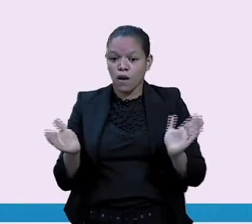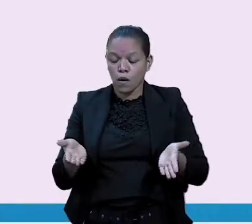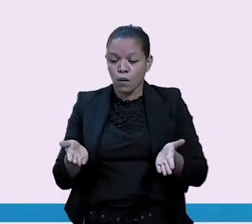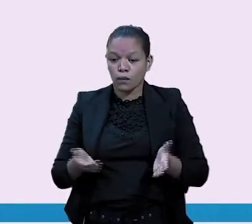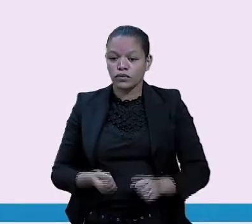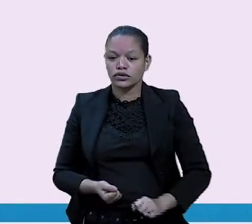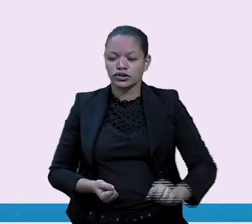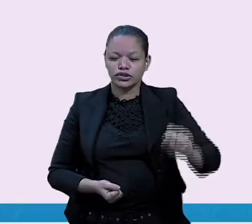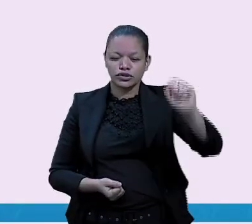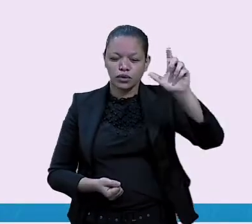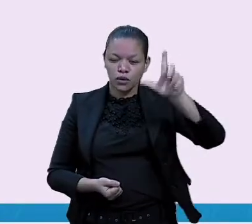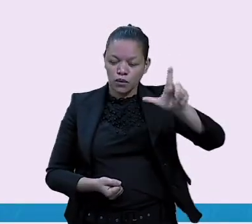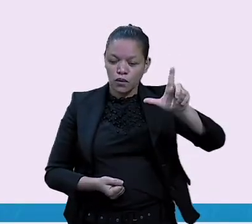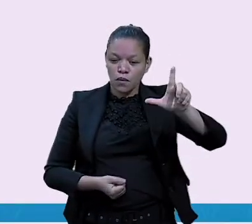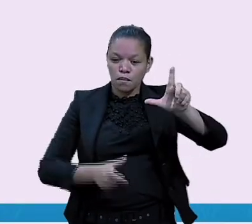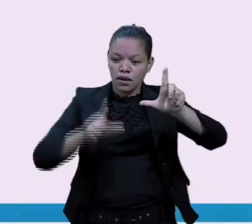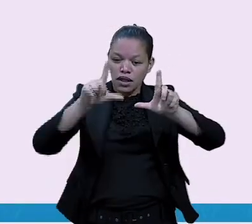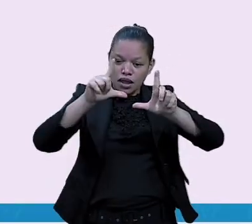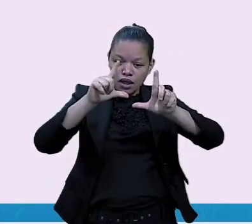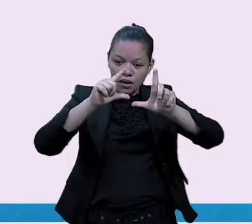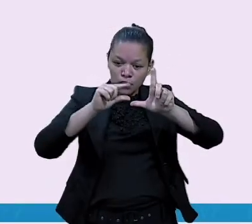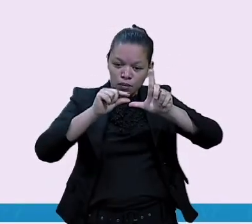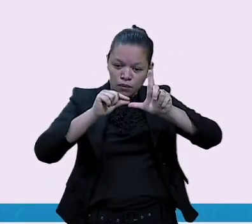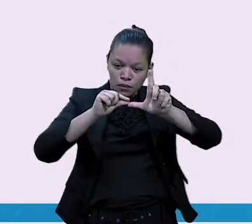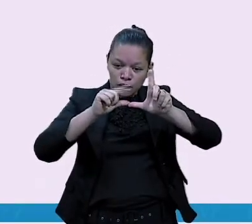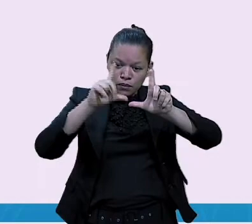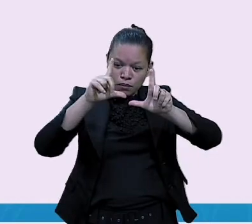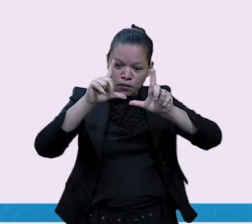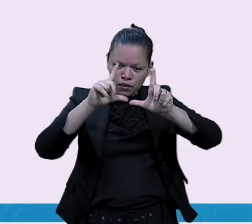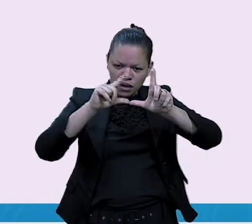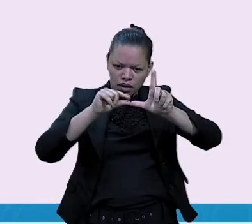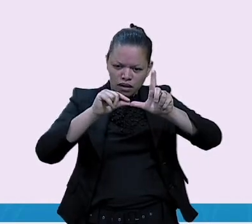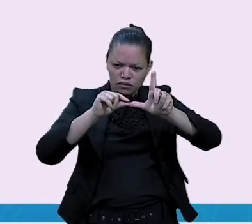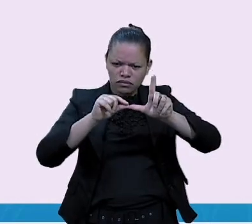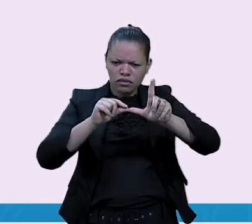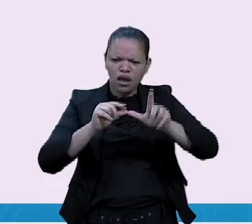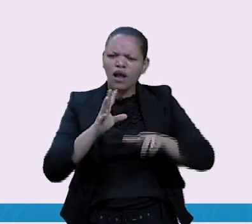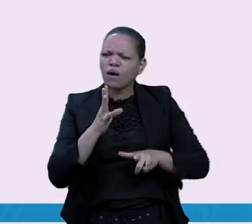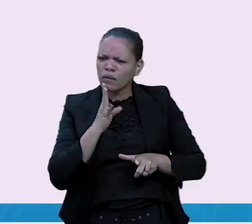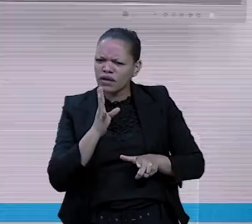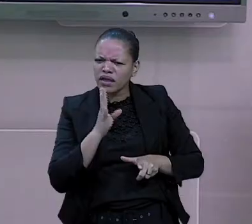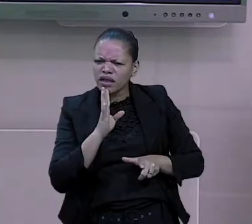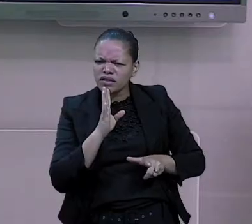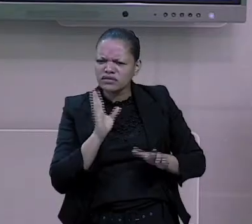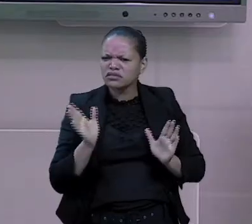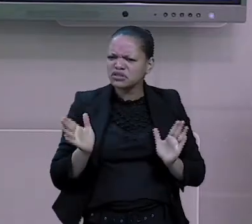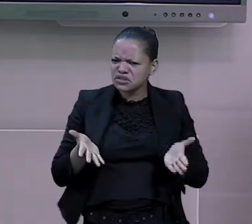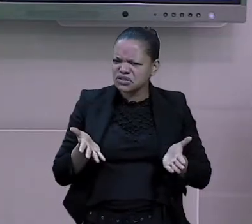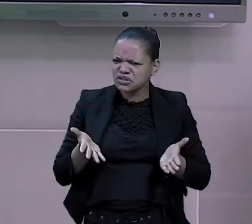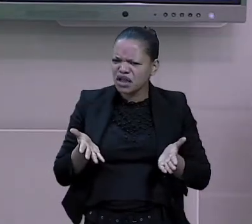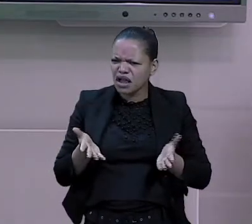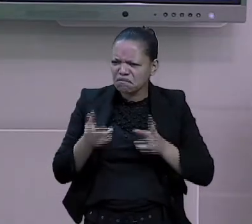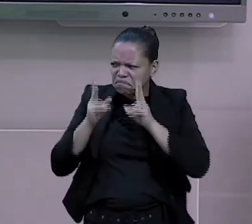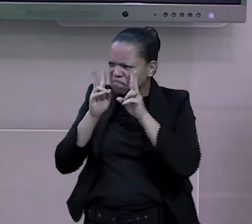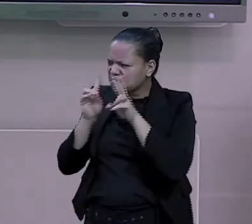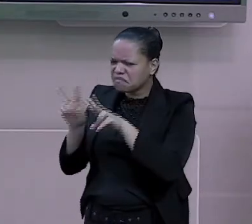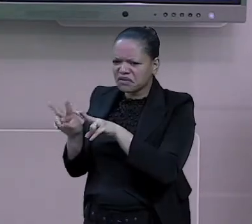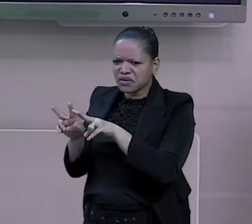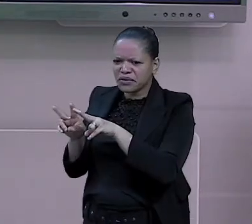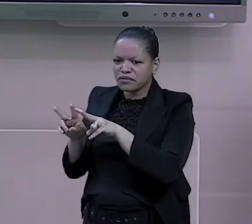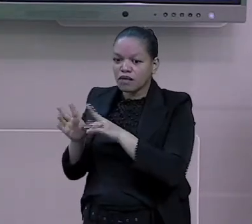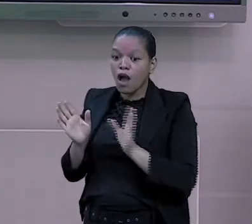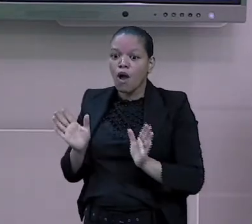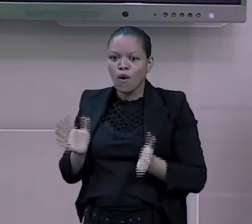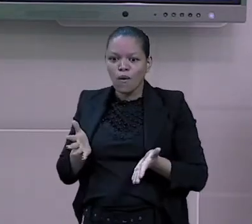grau do substantivo. Vocês já ouviram falar sobre o grau do substantivo? Não? Então vamos